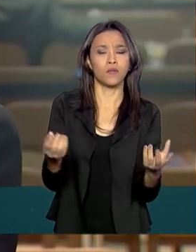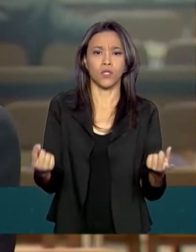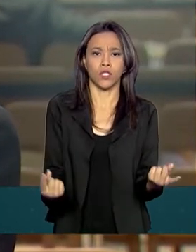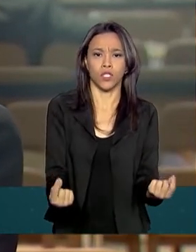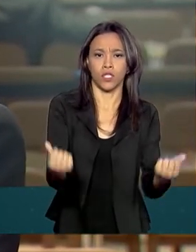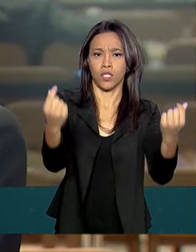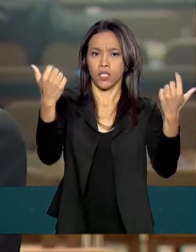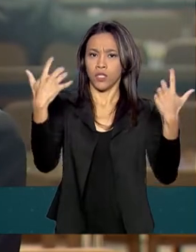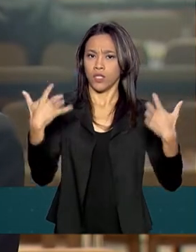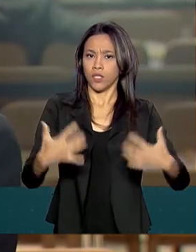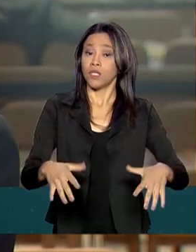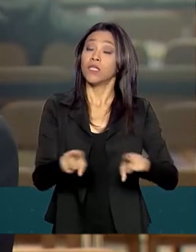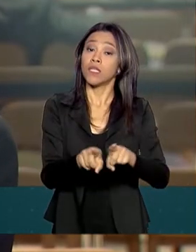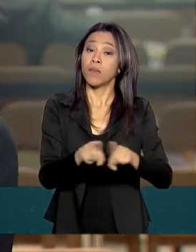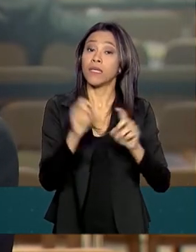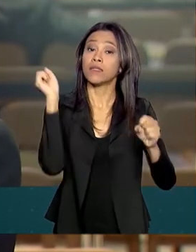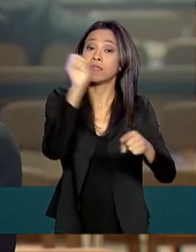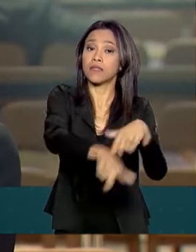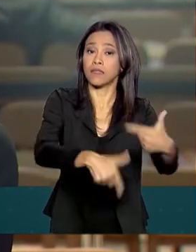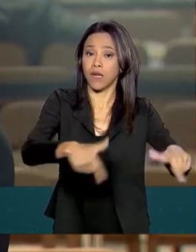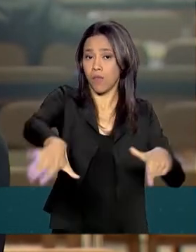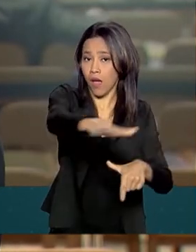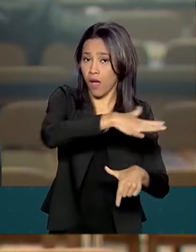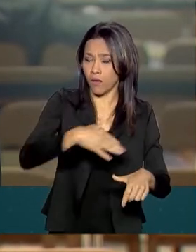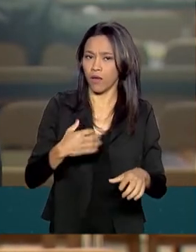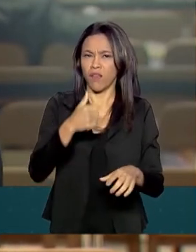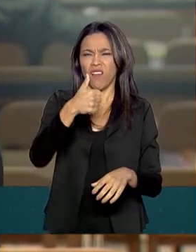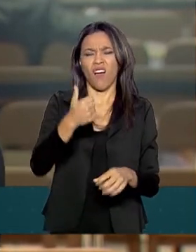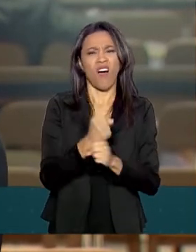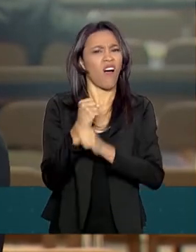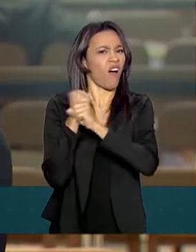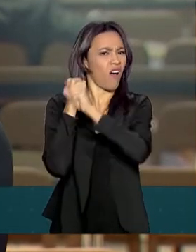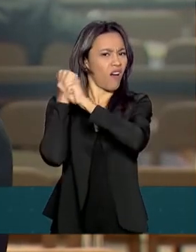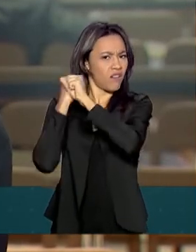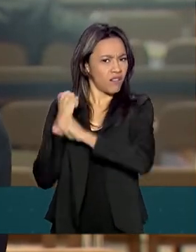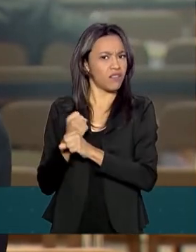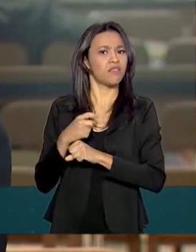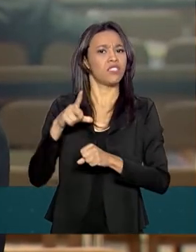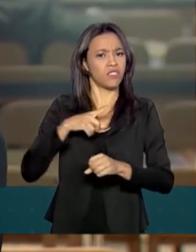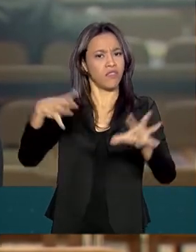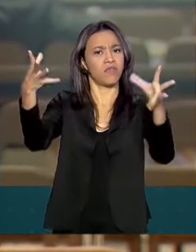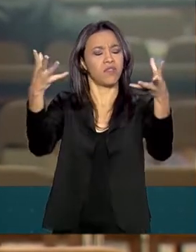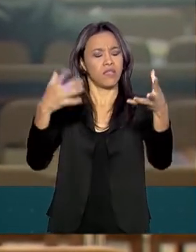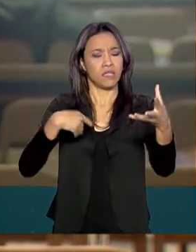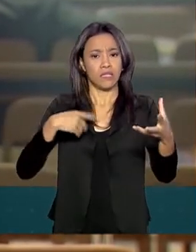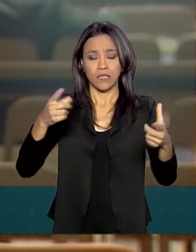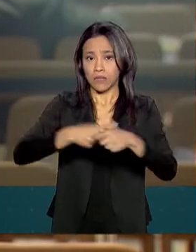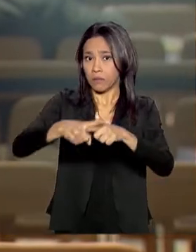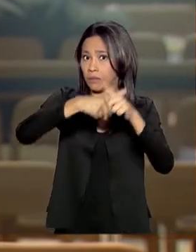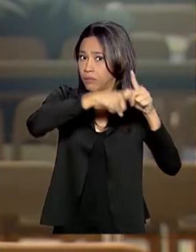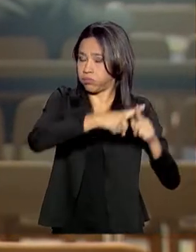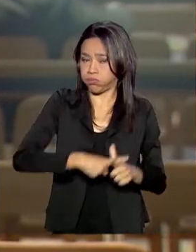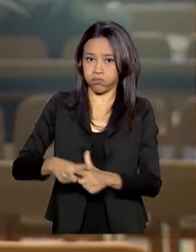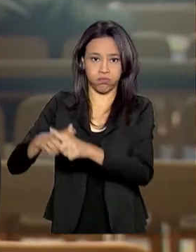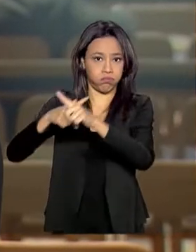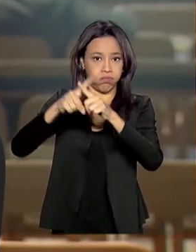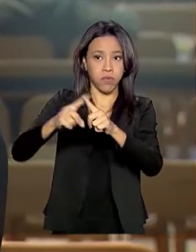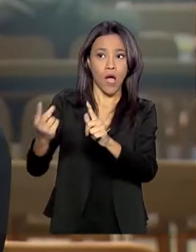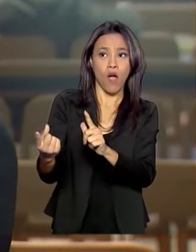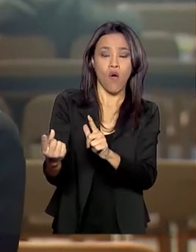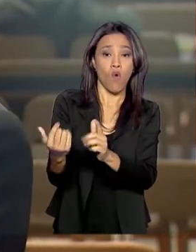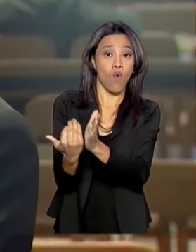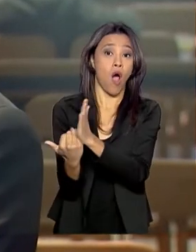muitos anos, durante décadas, o Brasil sofreu com crise de petróleo. Cada vez que subiu o preço, era um drama aqui no Brasil.